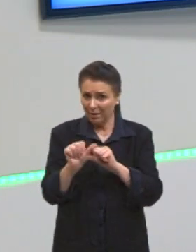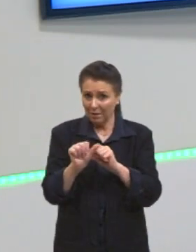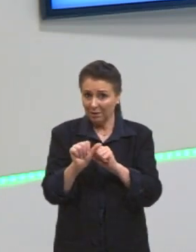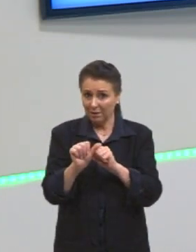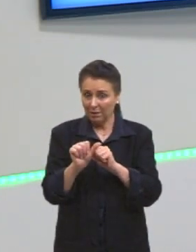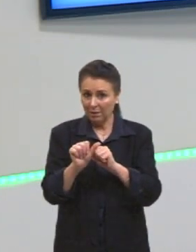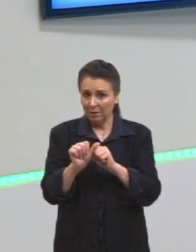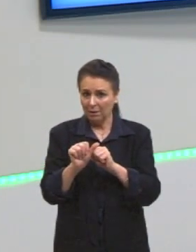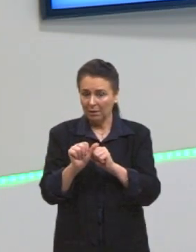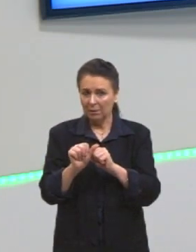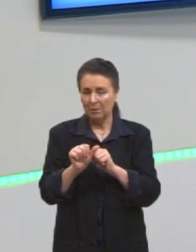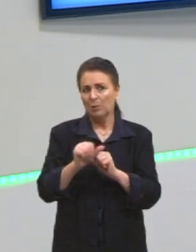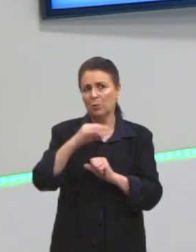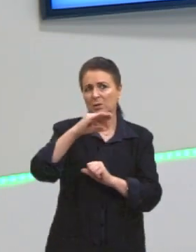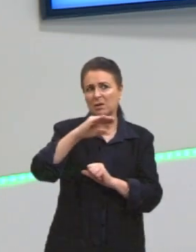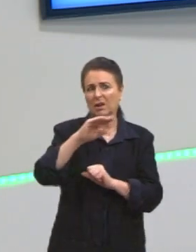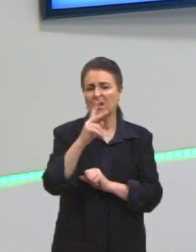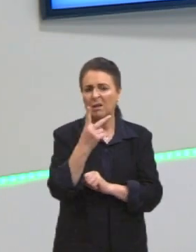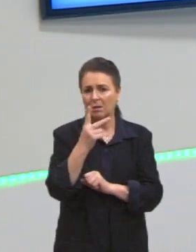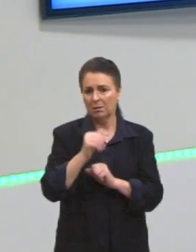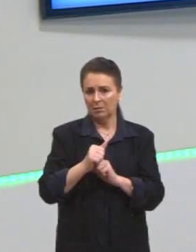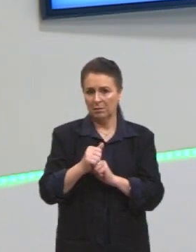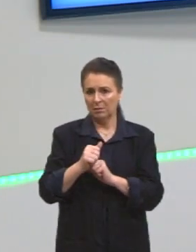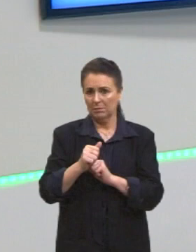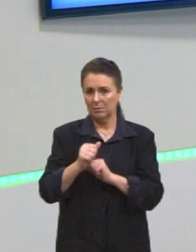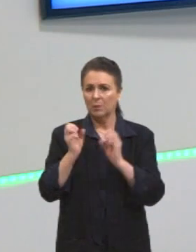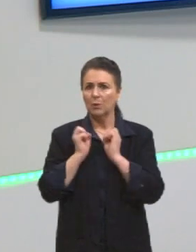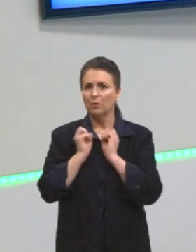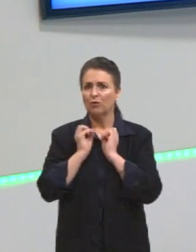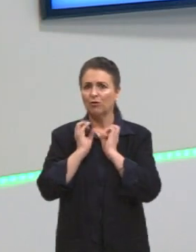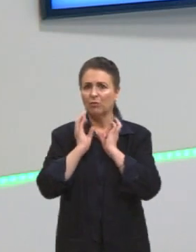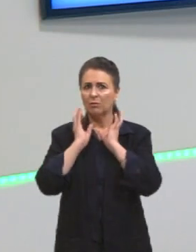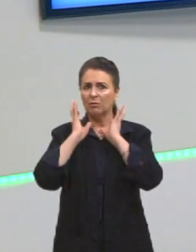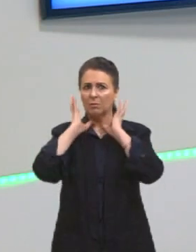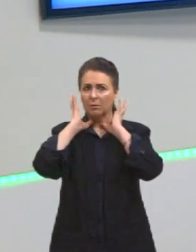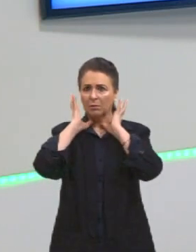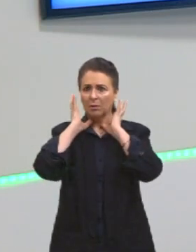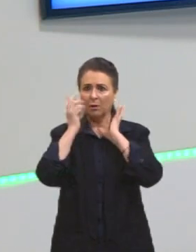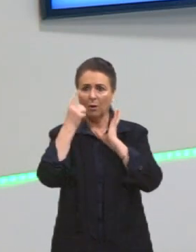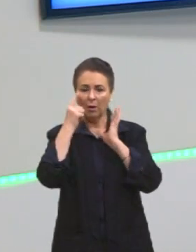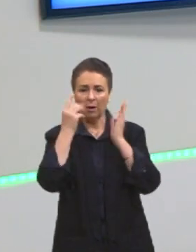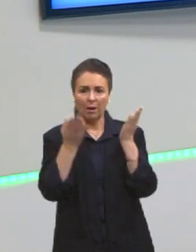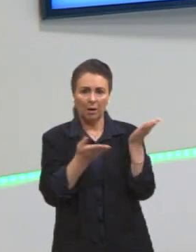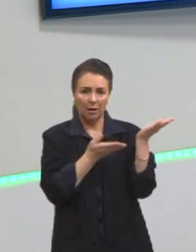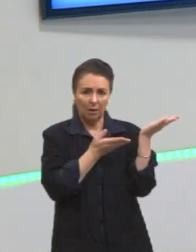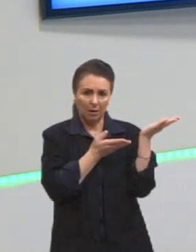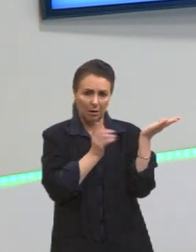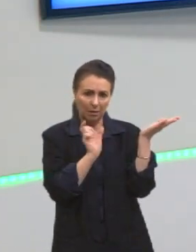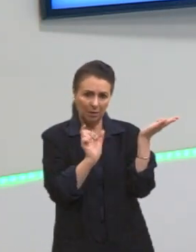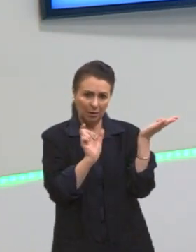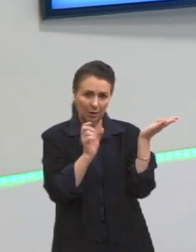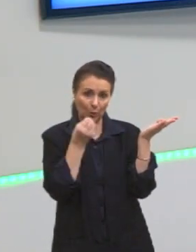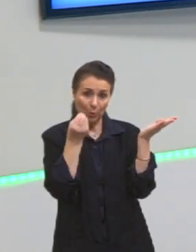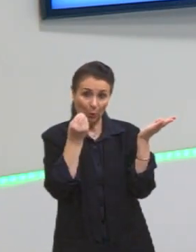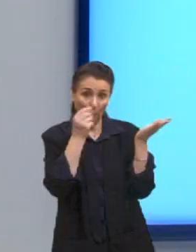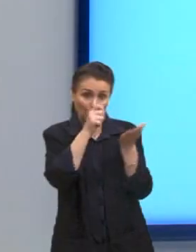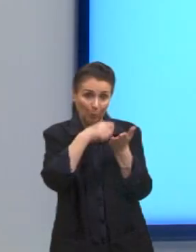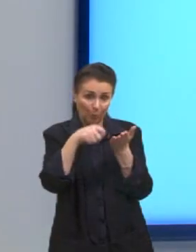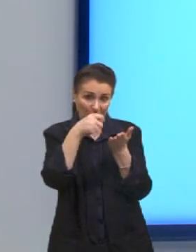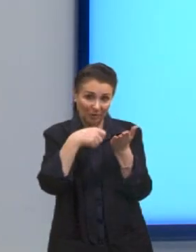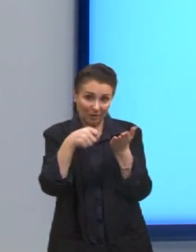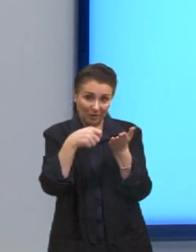com CH? Shakespeare. Não. Aqui, o que eu vou fazer,